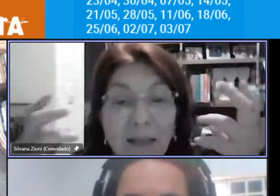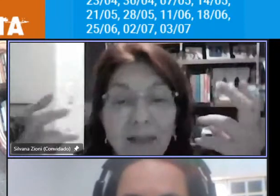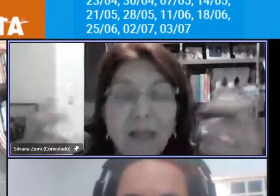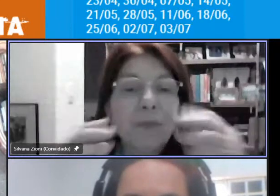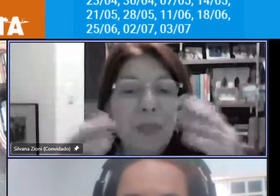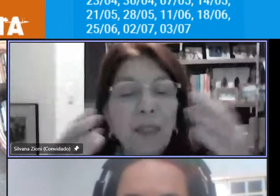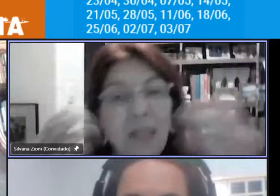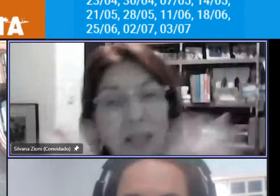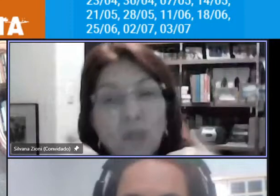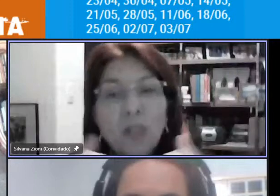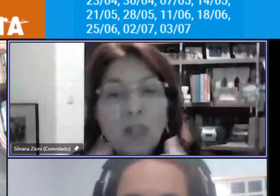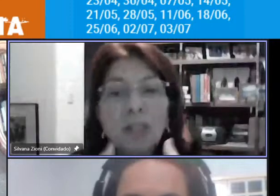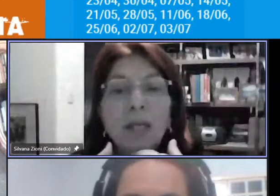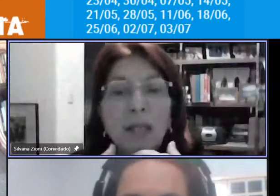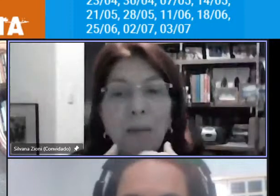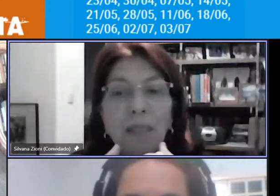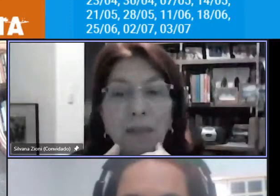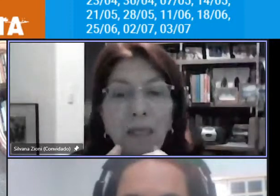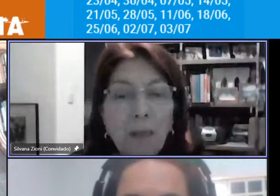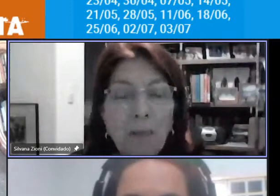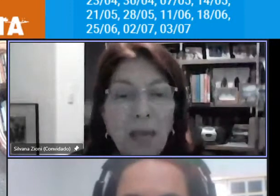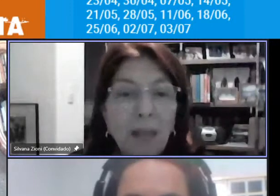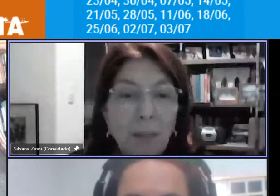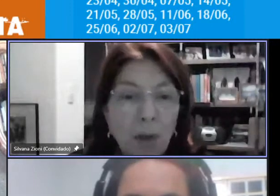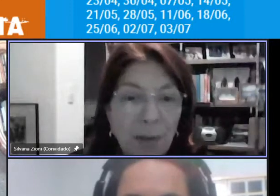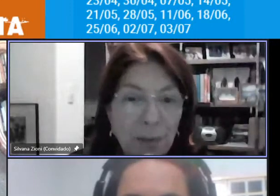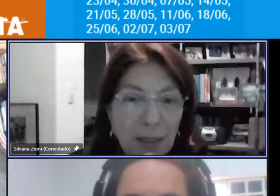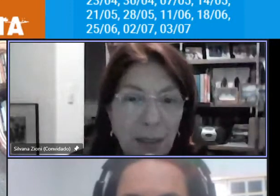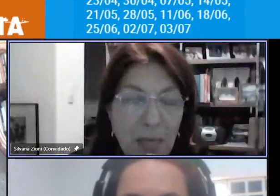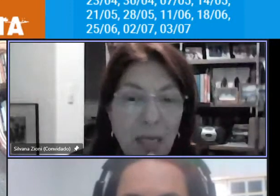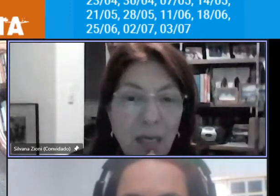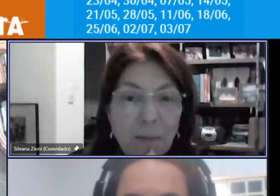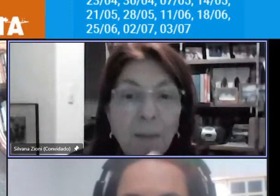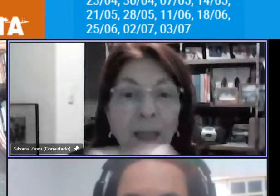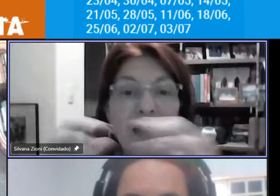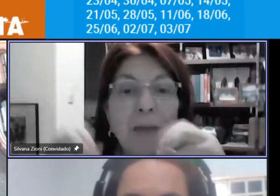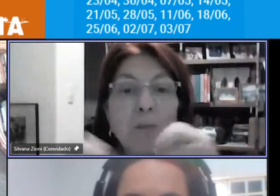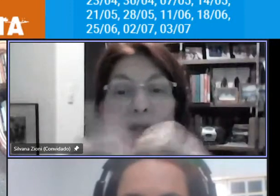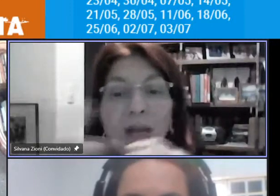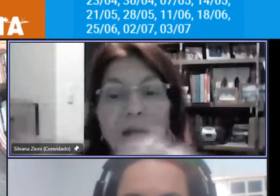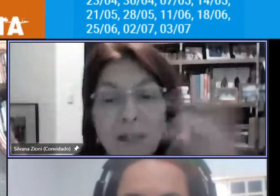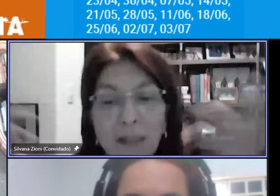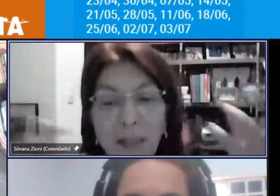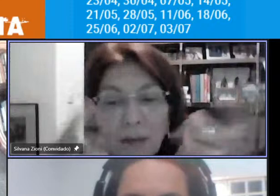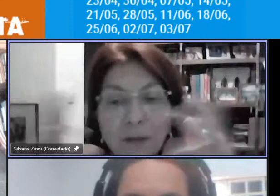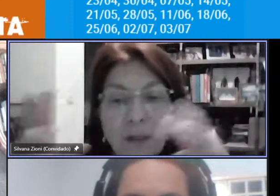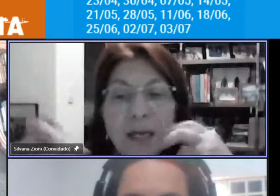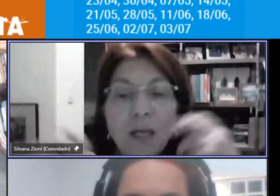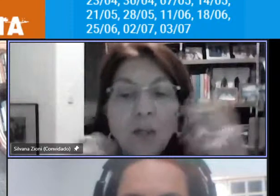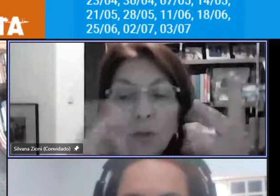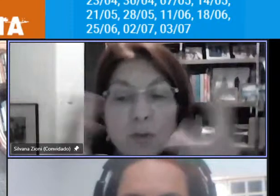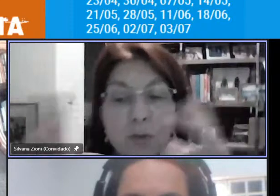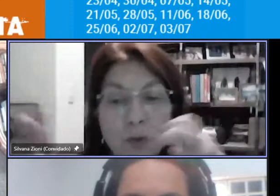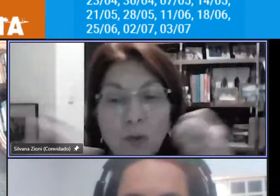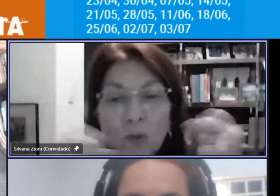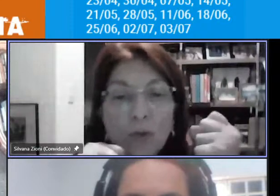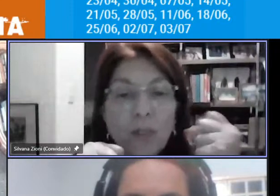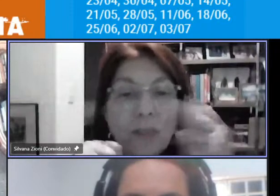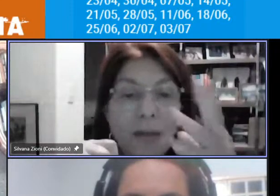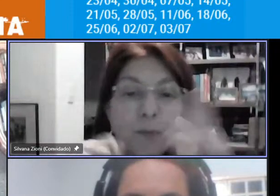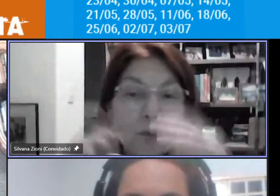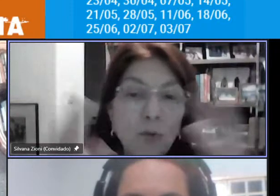a tendência e nisso a gente tem que aprender também da própria pandemia da mudança dos